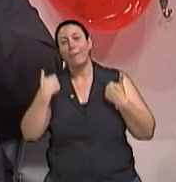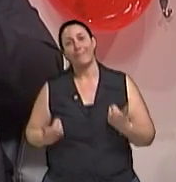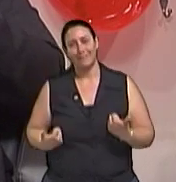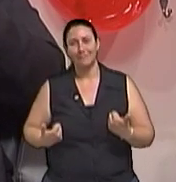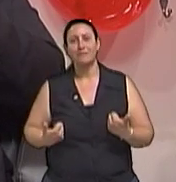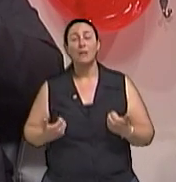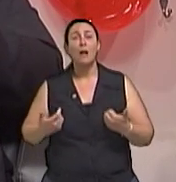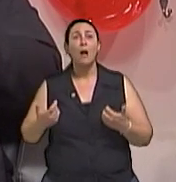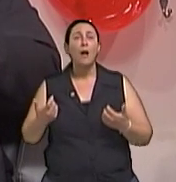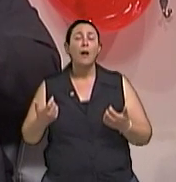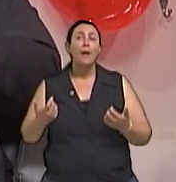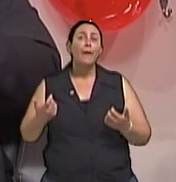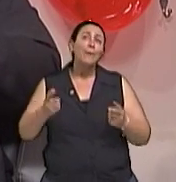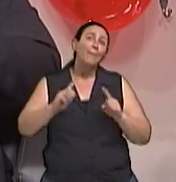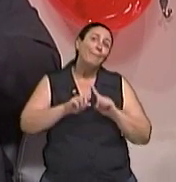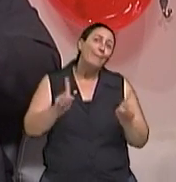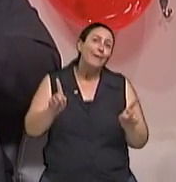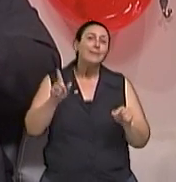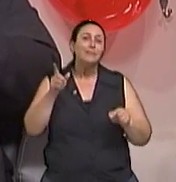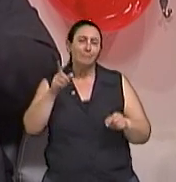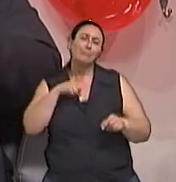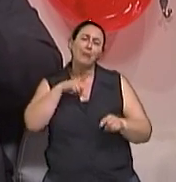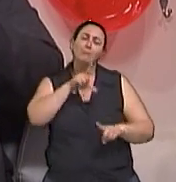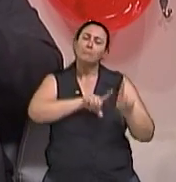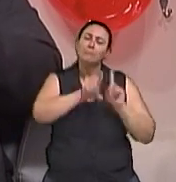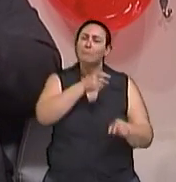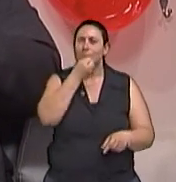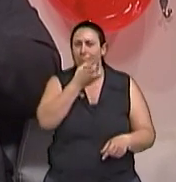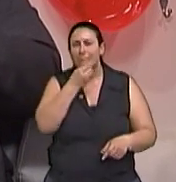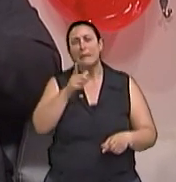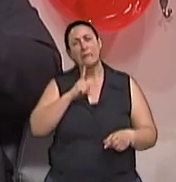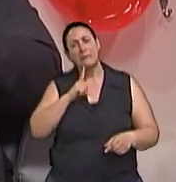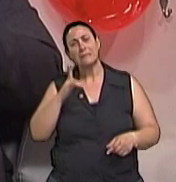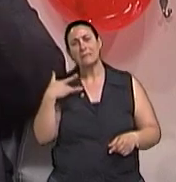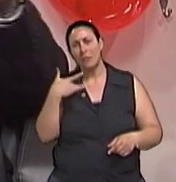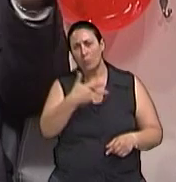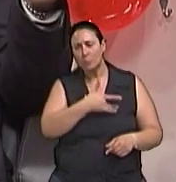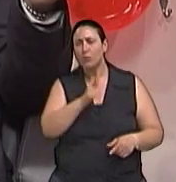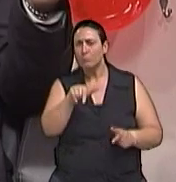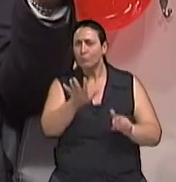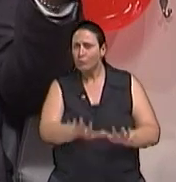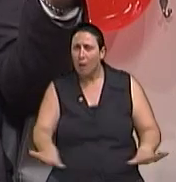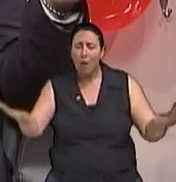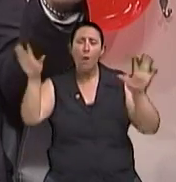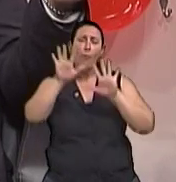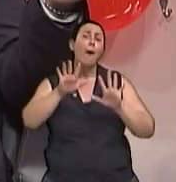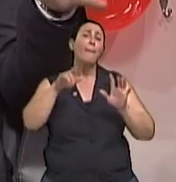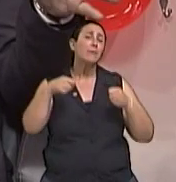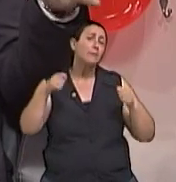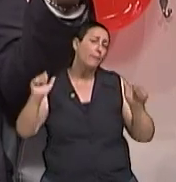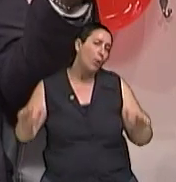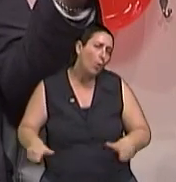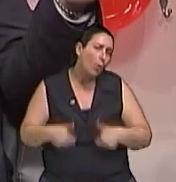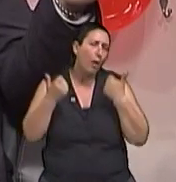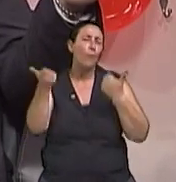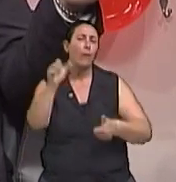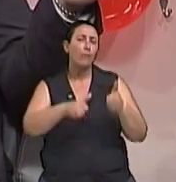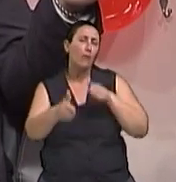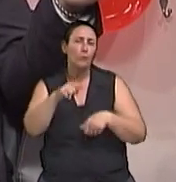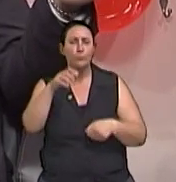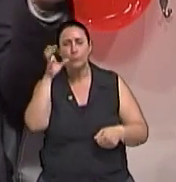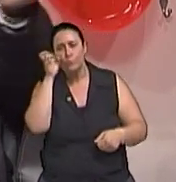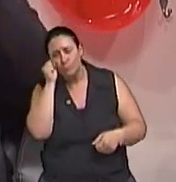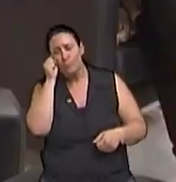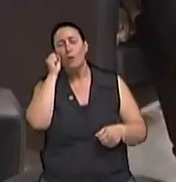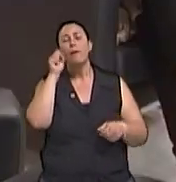Além dos benefícios do exercício físico para a saúde, de um modo geral, ele também vai melhorar a qualidade do sono, vai melhorar